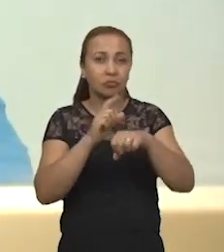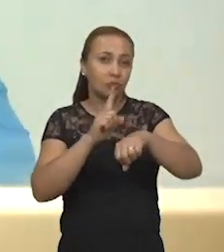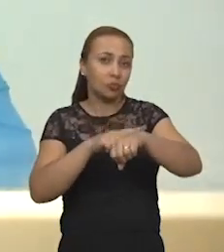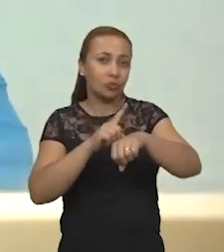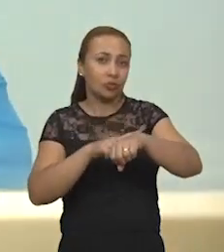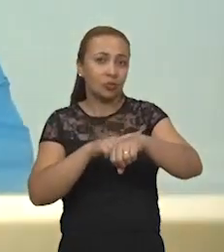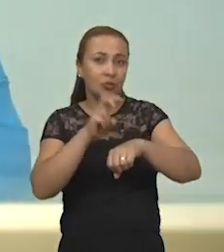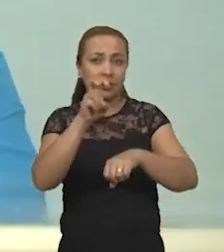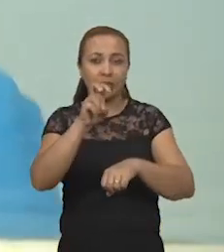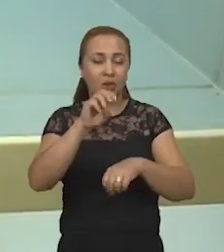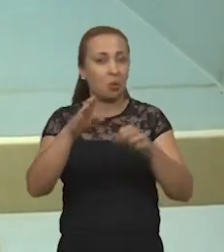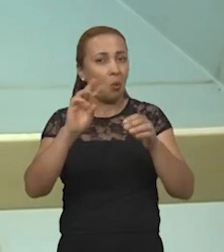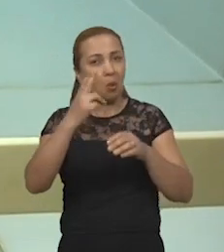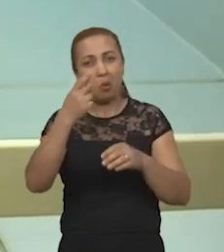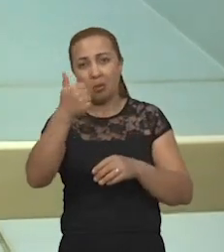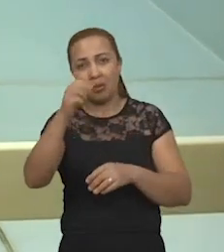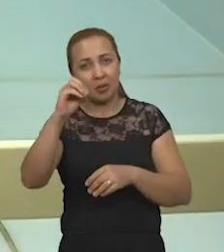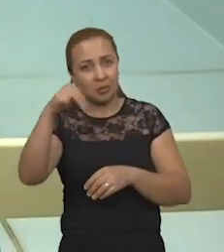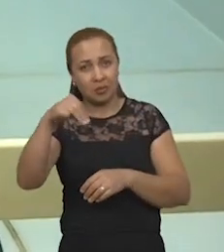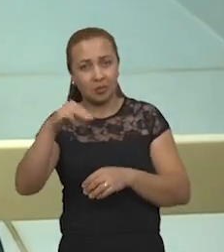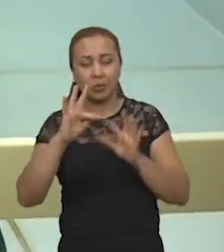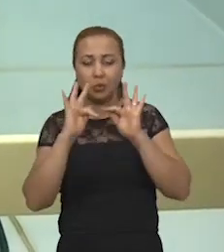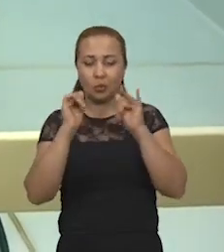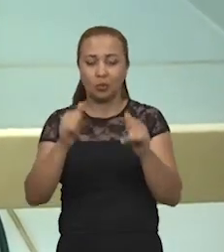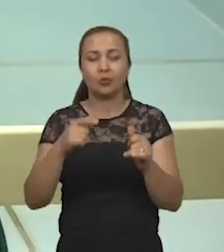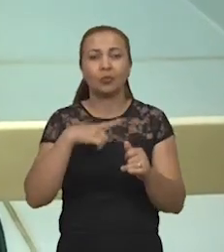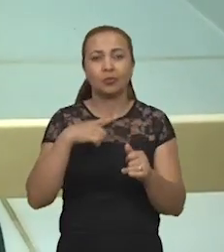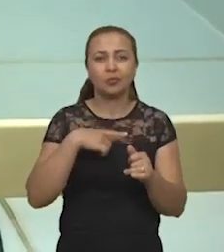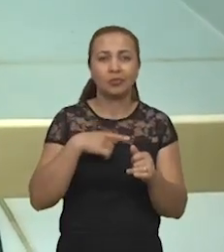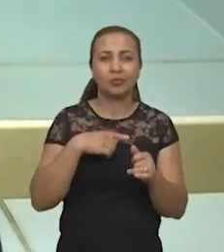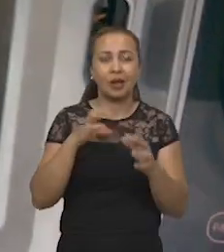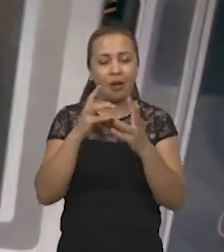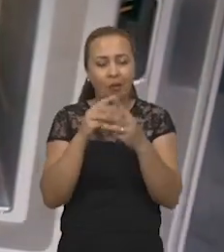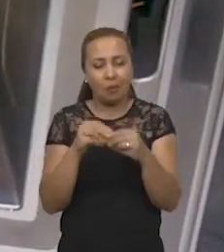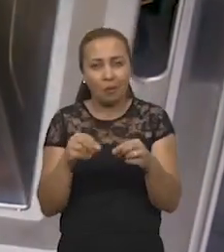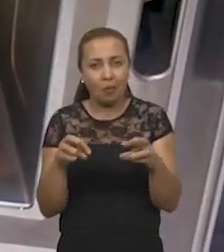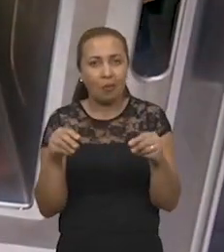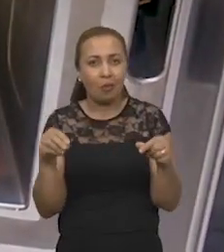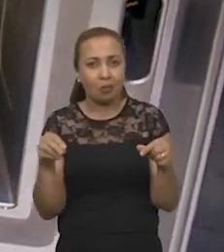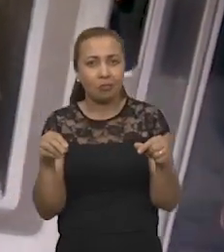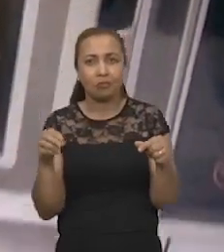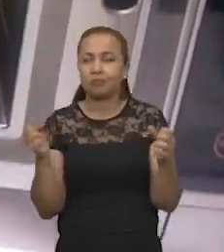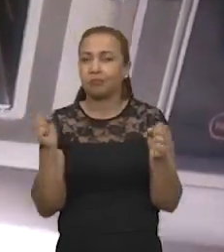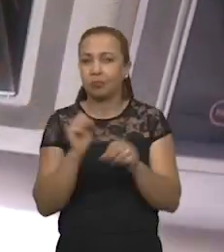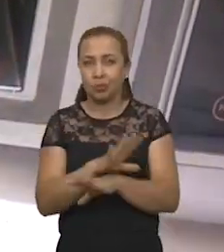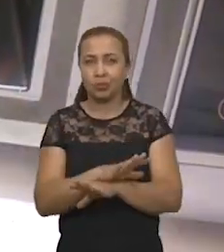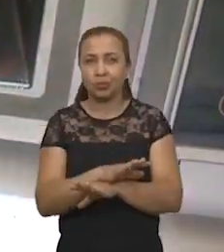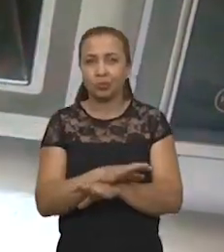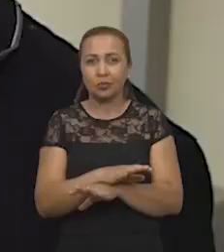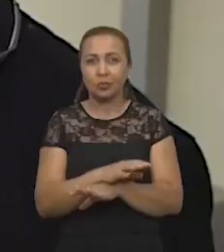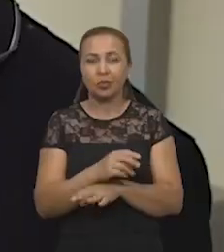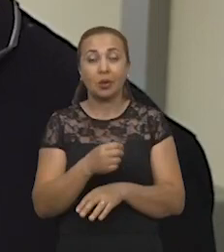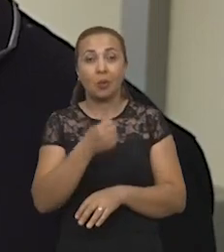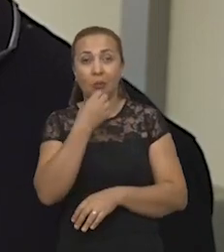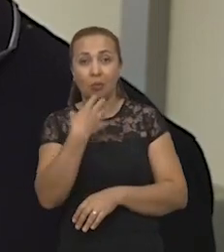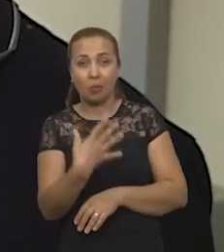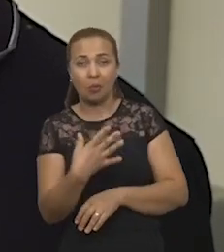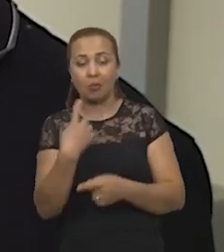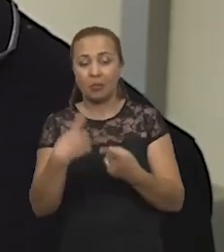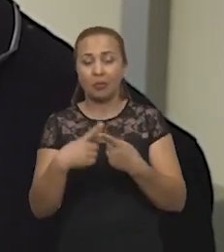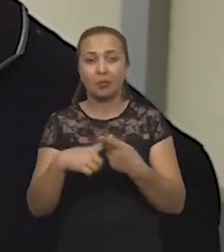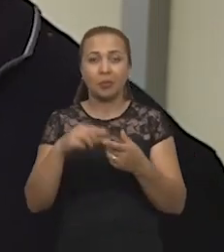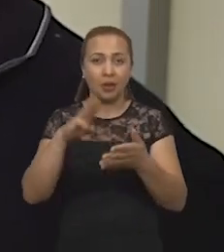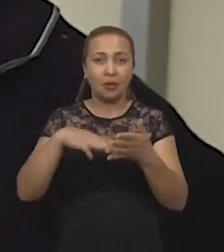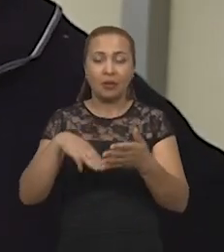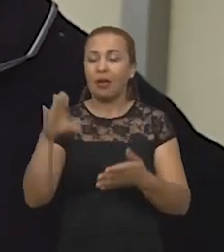e deixamos por volta de 5 a 10 minutos. E no final a gente tem o pó praticamente pronto. Uma grande vantagem